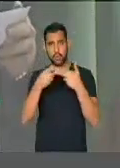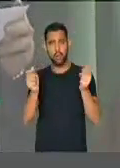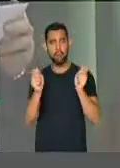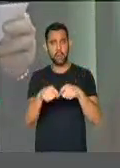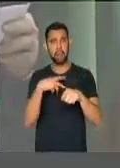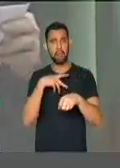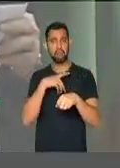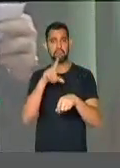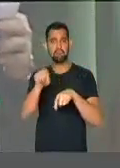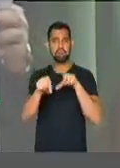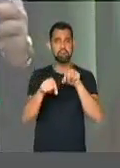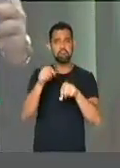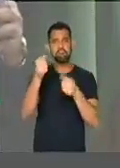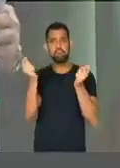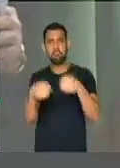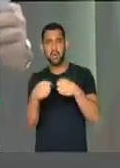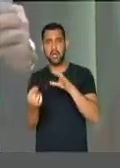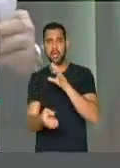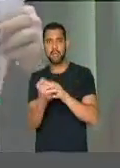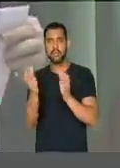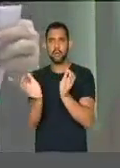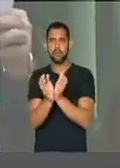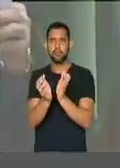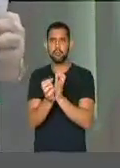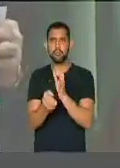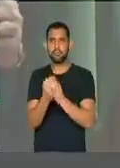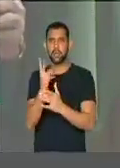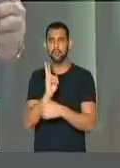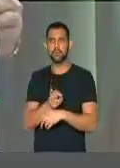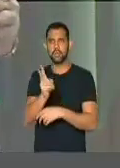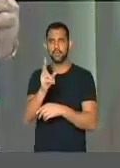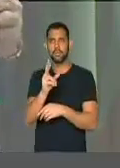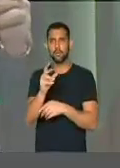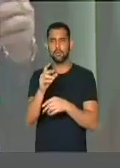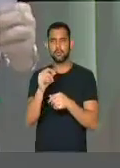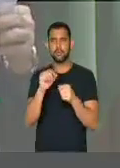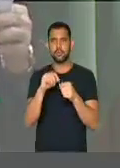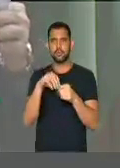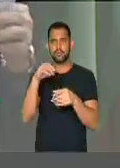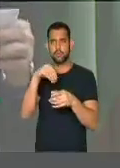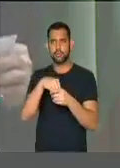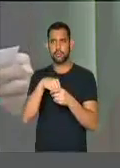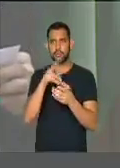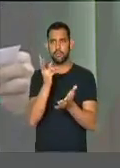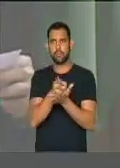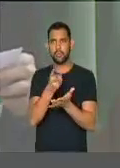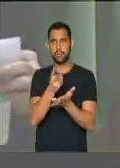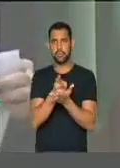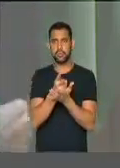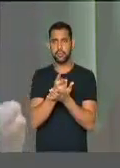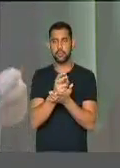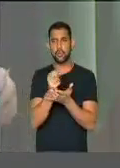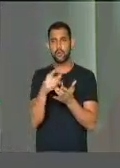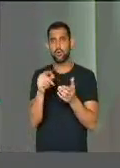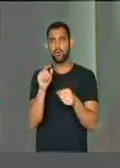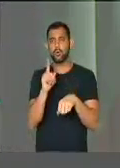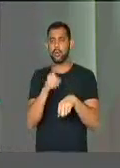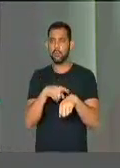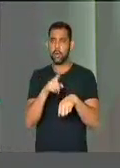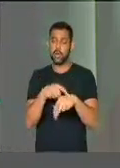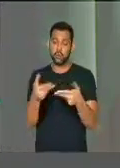para definir sobre a escolha, a formação e duração de seus órgãos permanentes ou